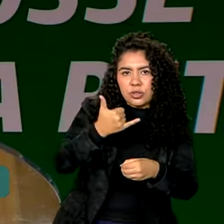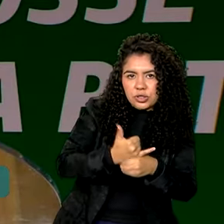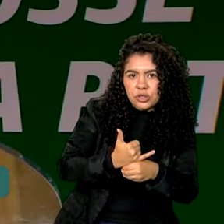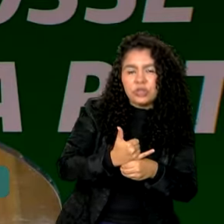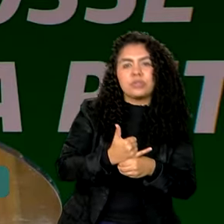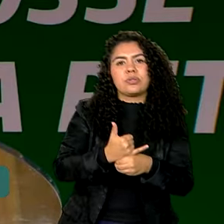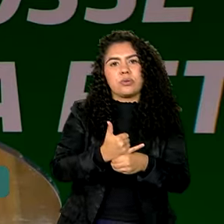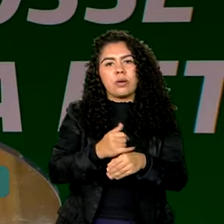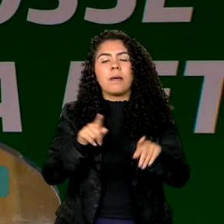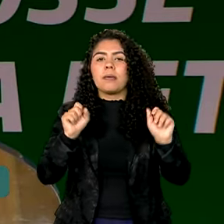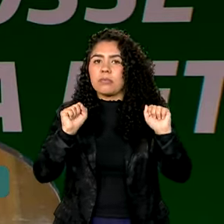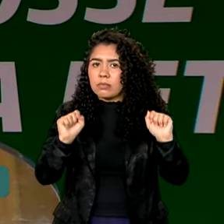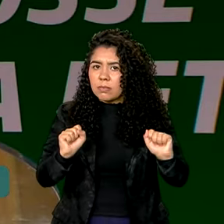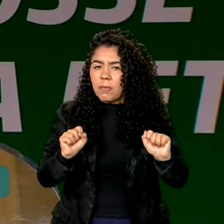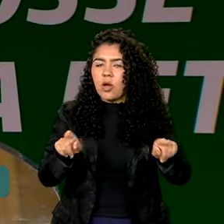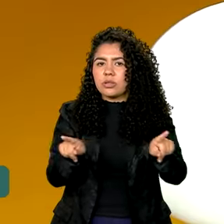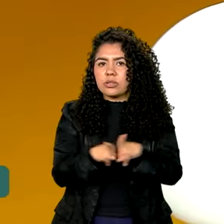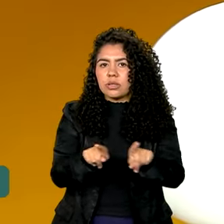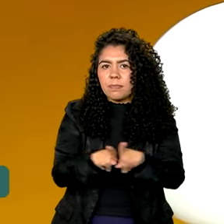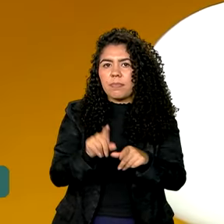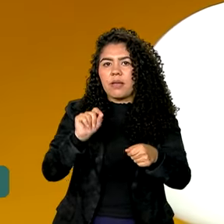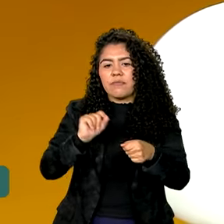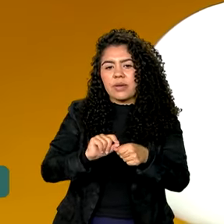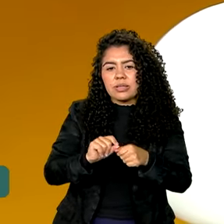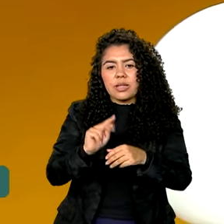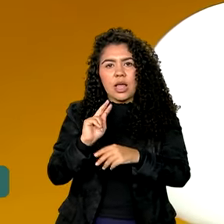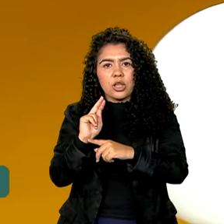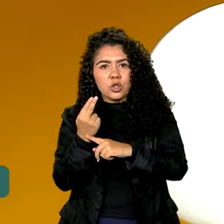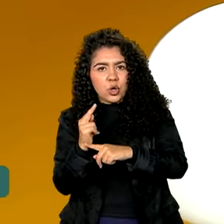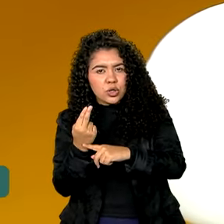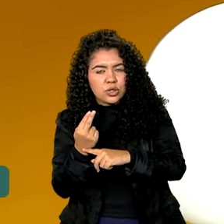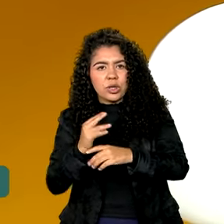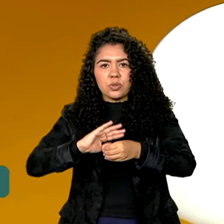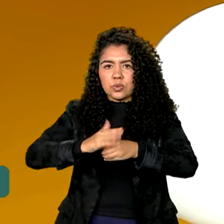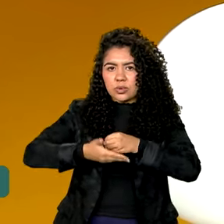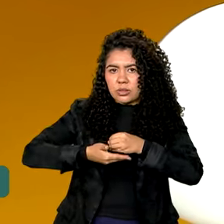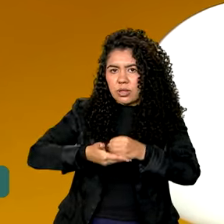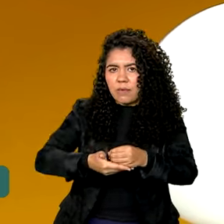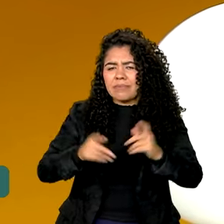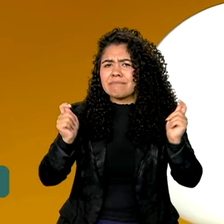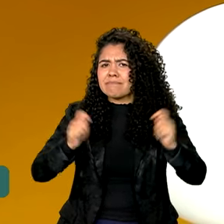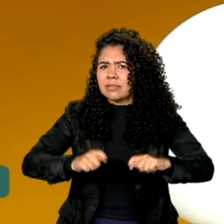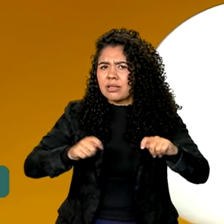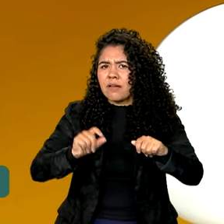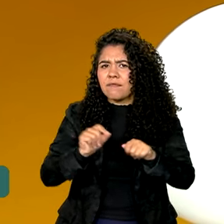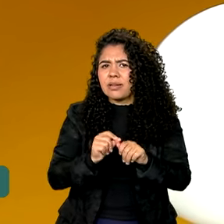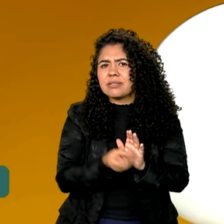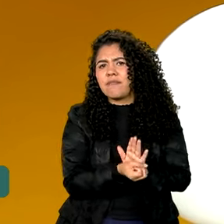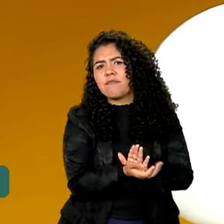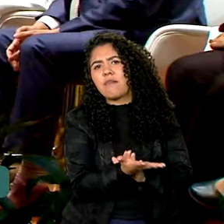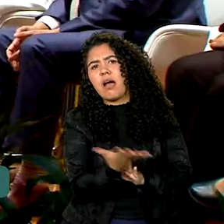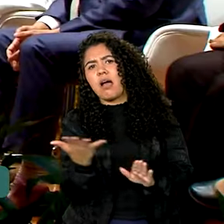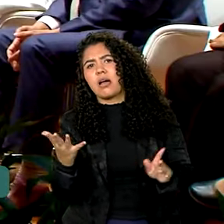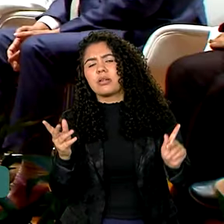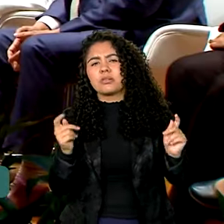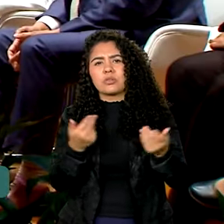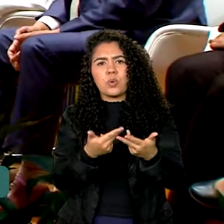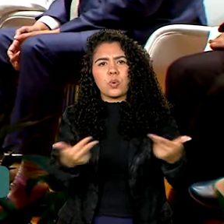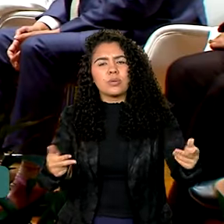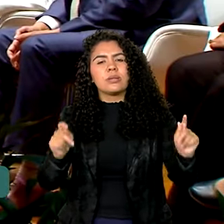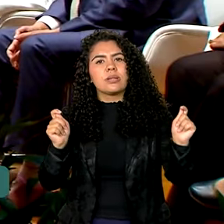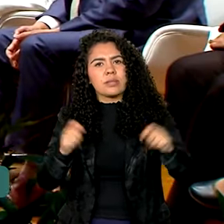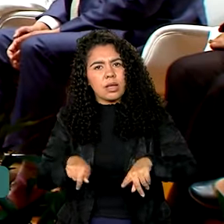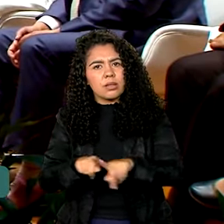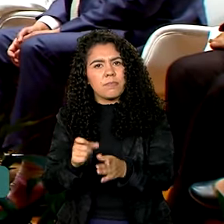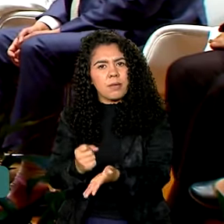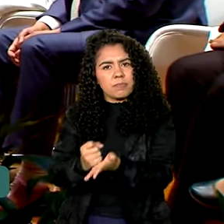hidrogênio verde. Ela pode produzir uma série de outras coisas. E agora pode ajudar o país a enfrentar